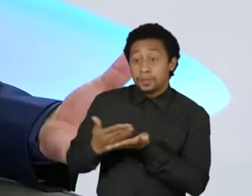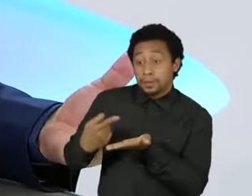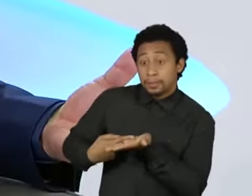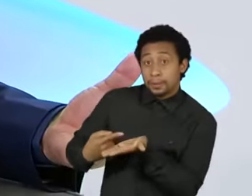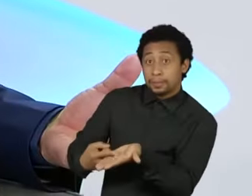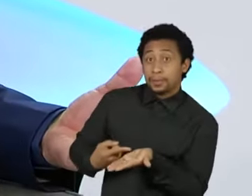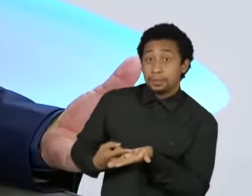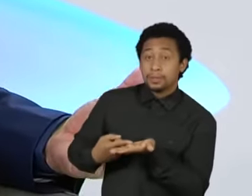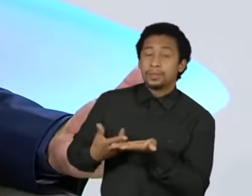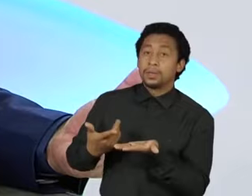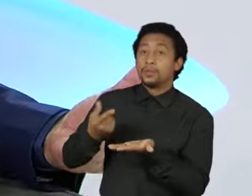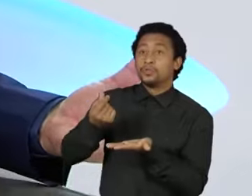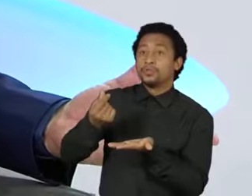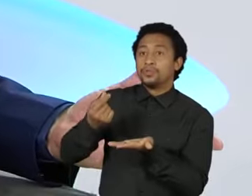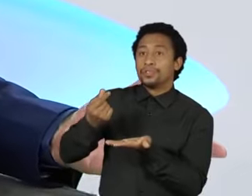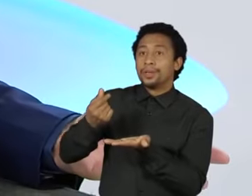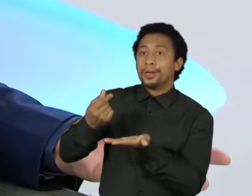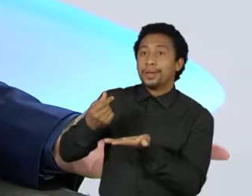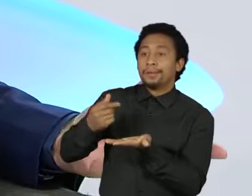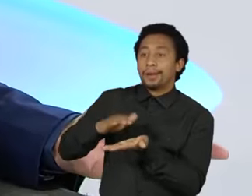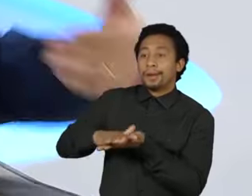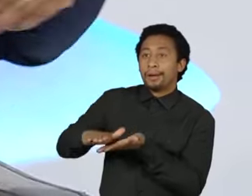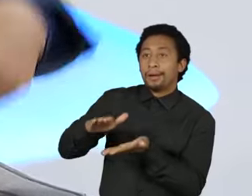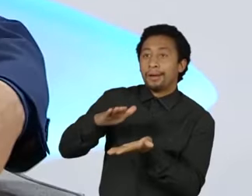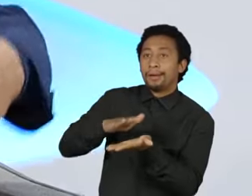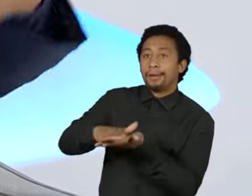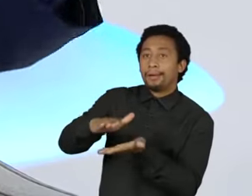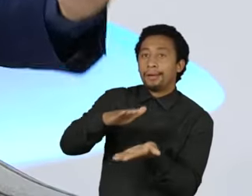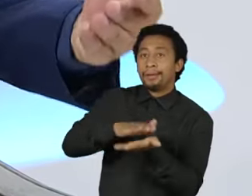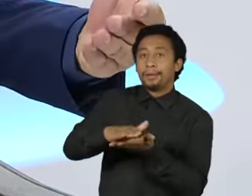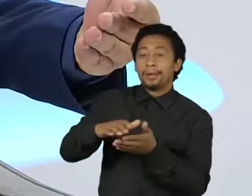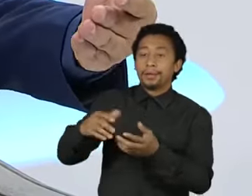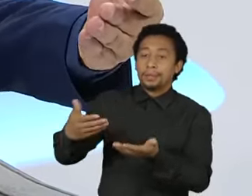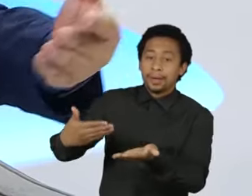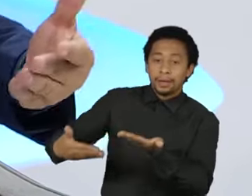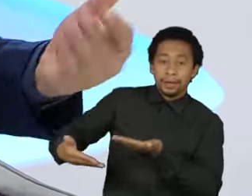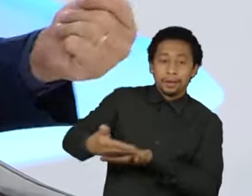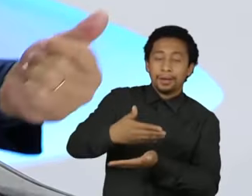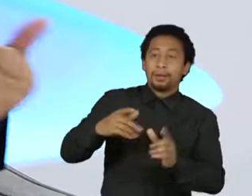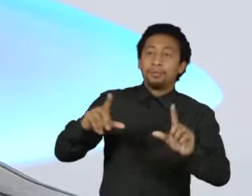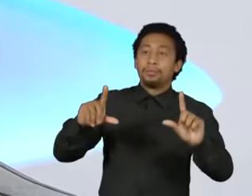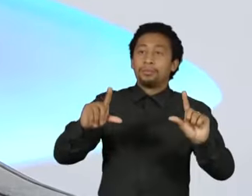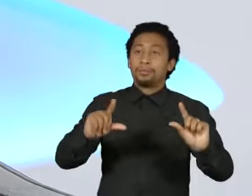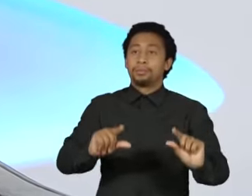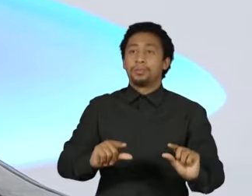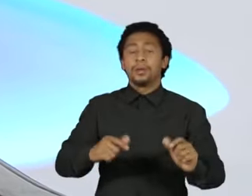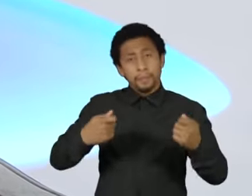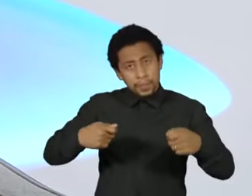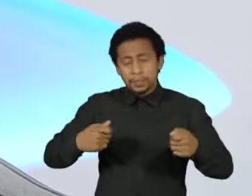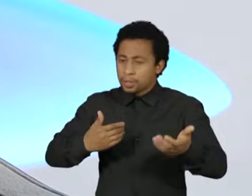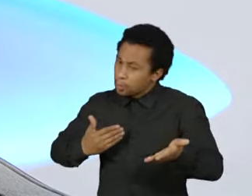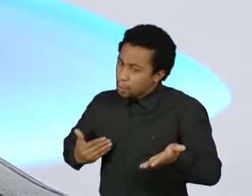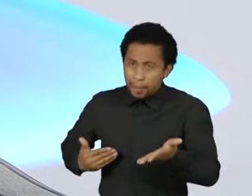você vai perdendo capital político. Isso é natural. Se sentar sabendo o que precisa ser feito, por exemplo, isso precisa ser feito.